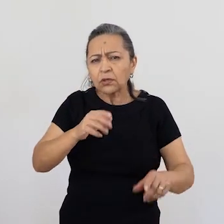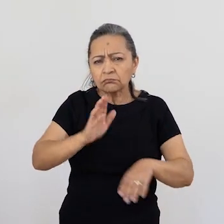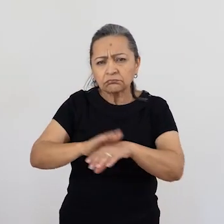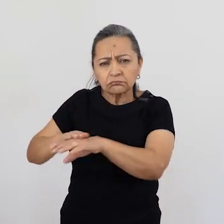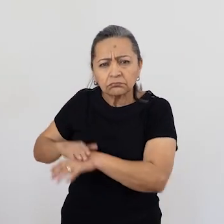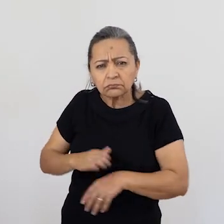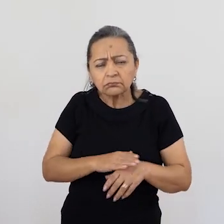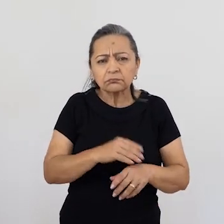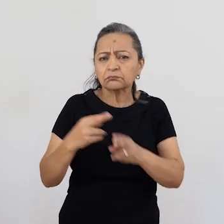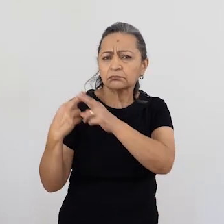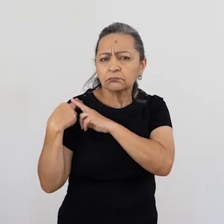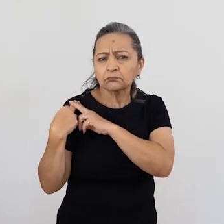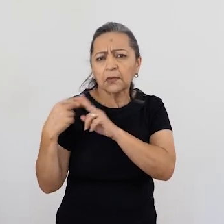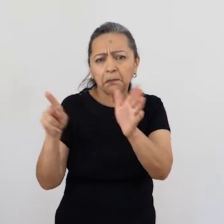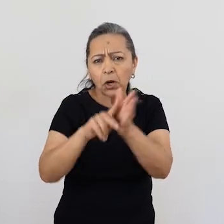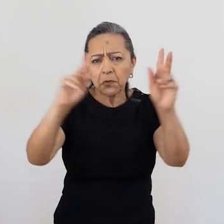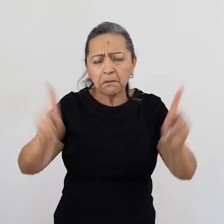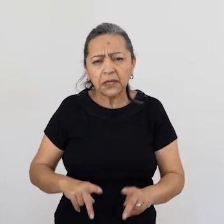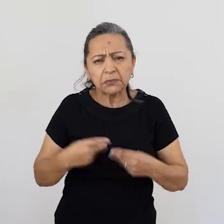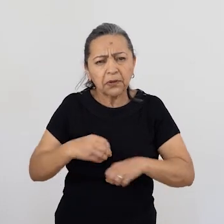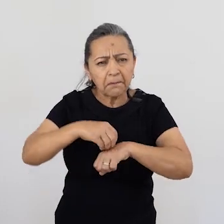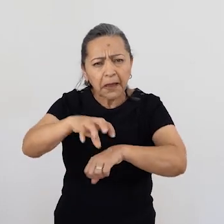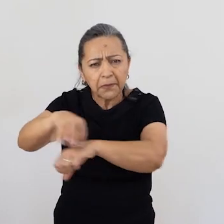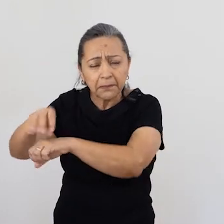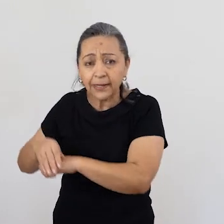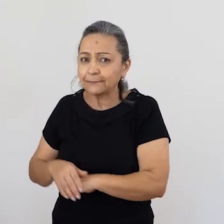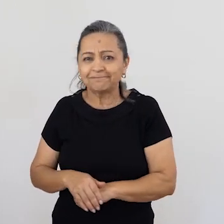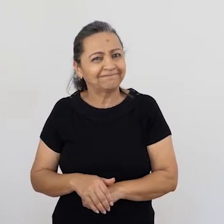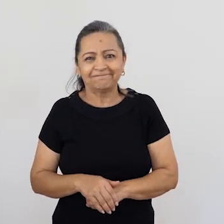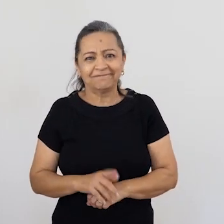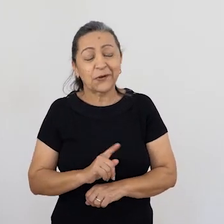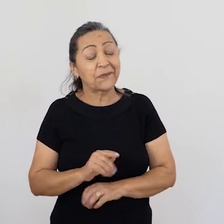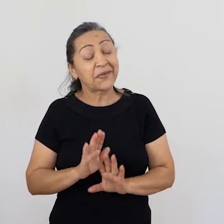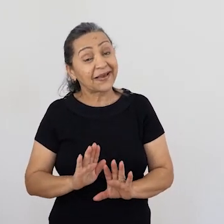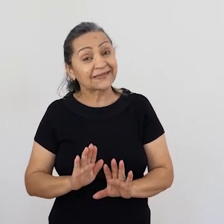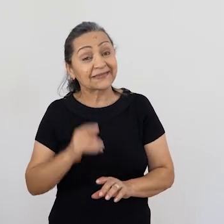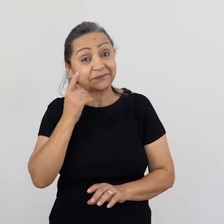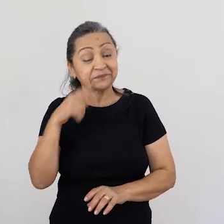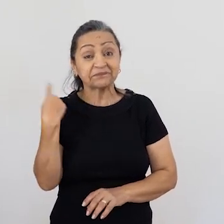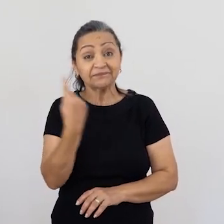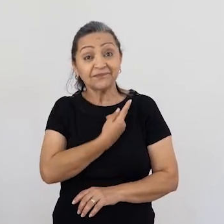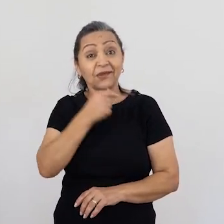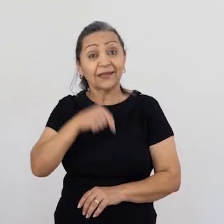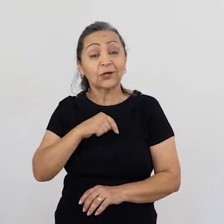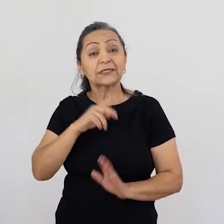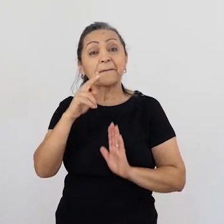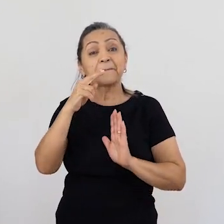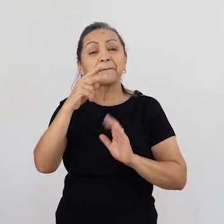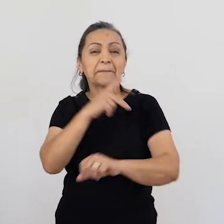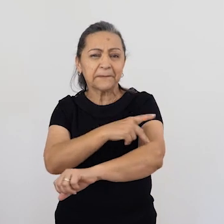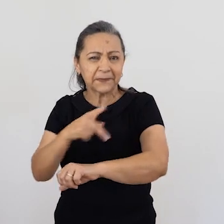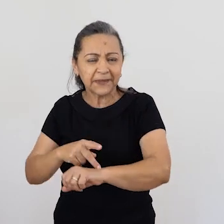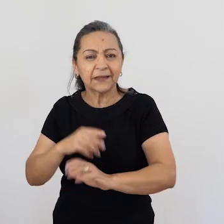paz por si e depois transborda? Não, então, é justamente por aí. gente, a nossa pedagogia,